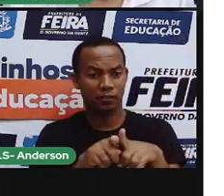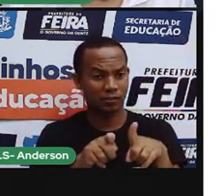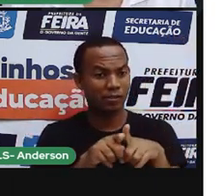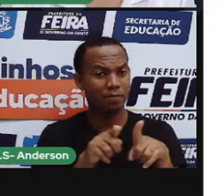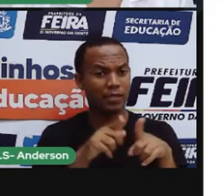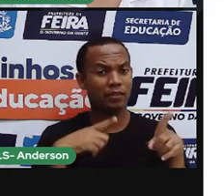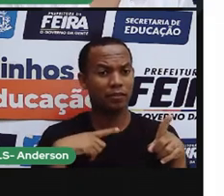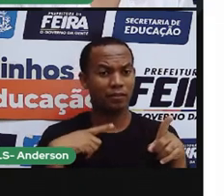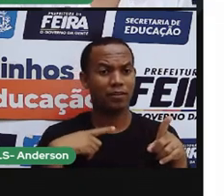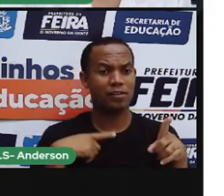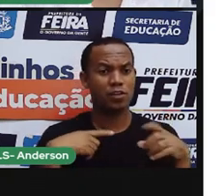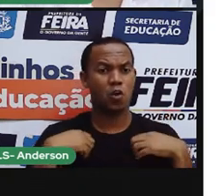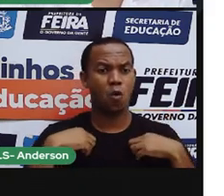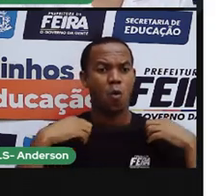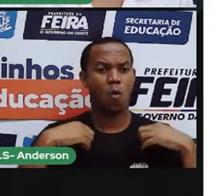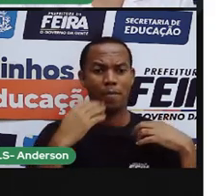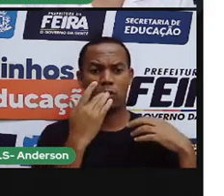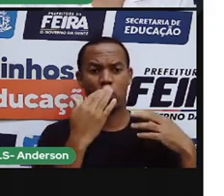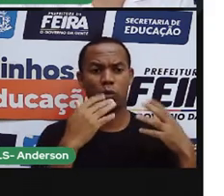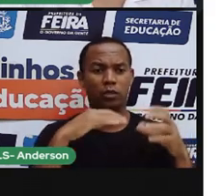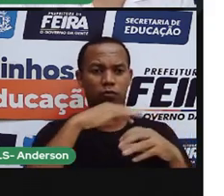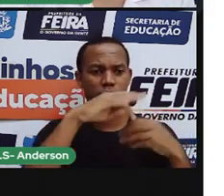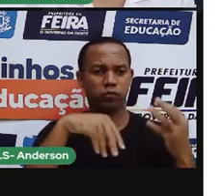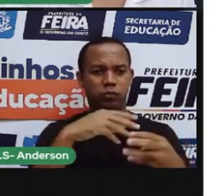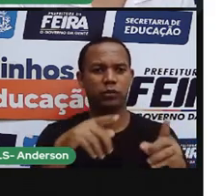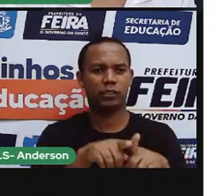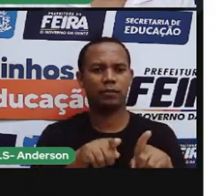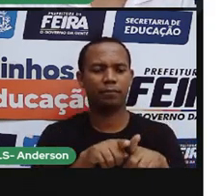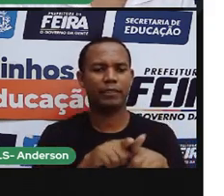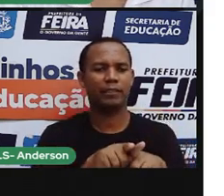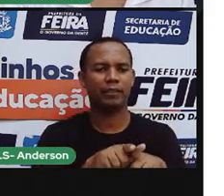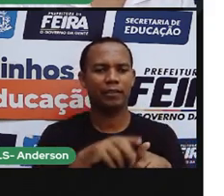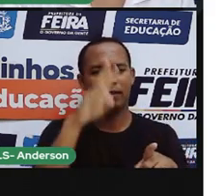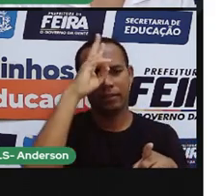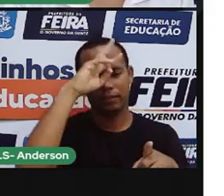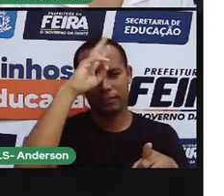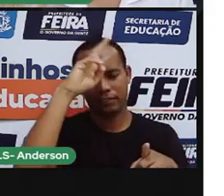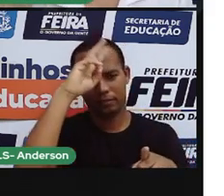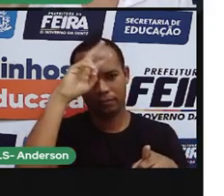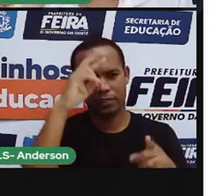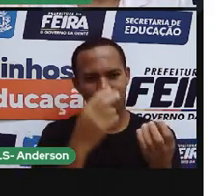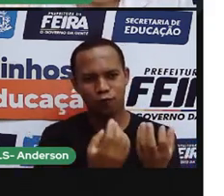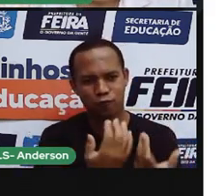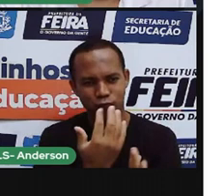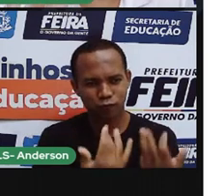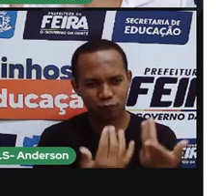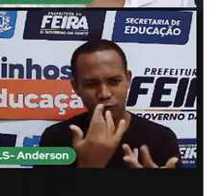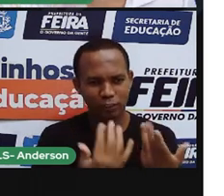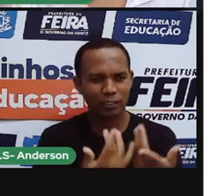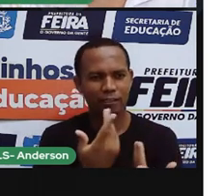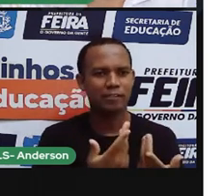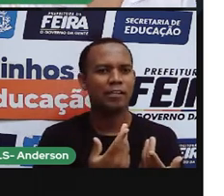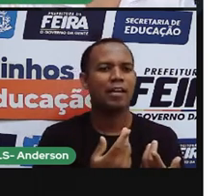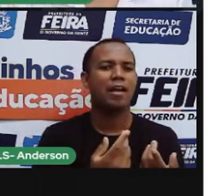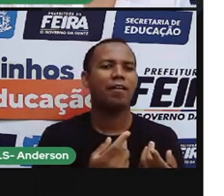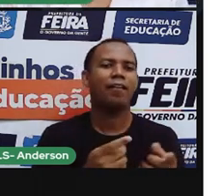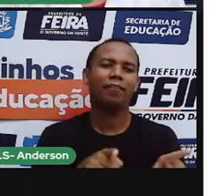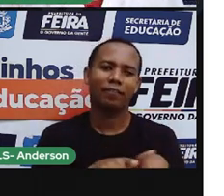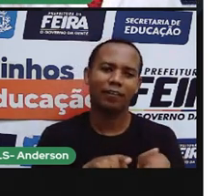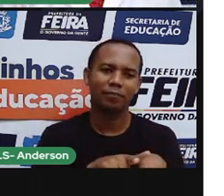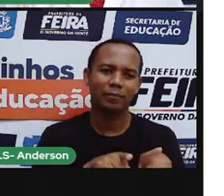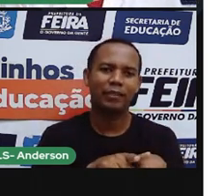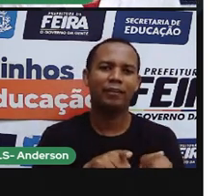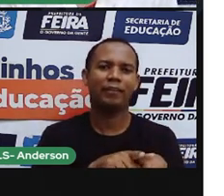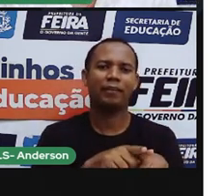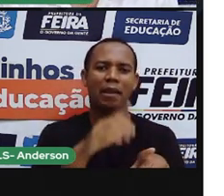roupas. E lembra a brasa, né? Brasil. Por isso, o